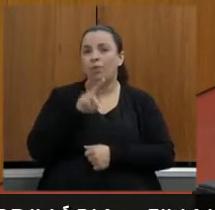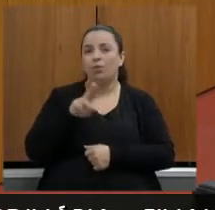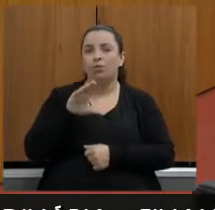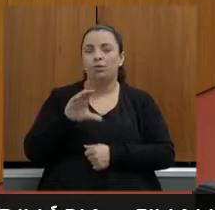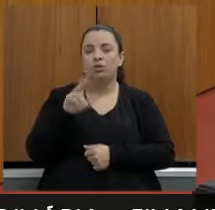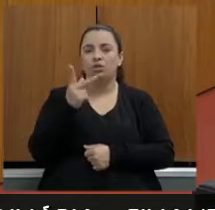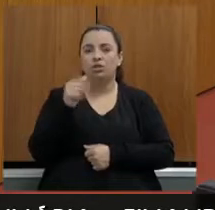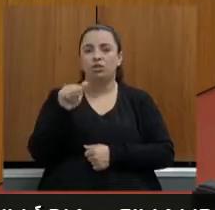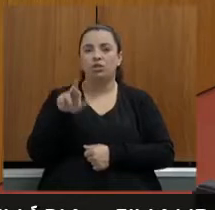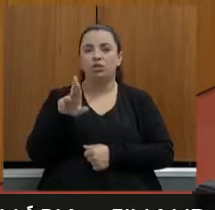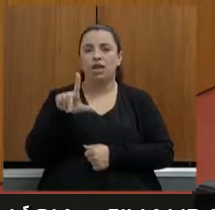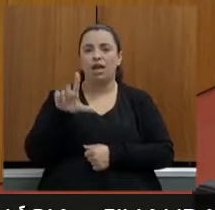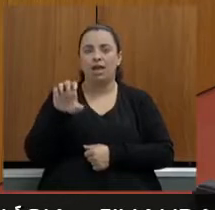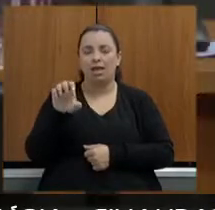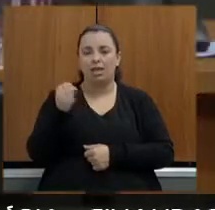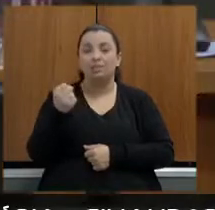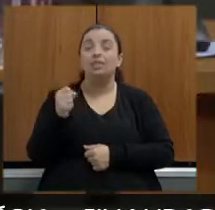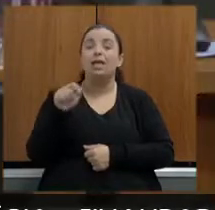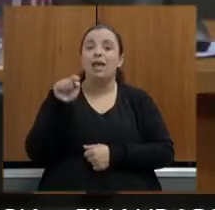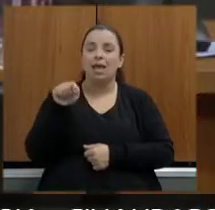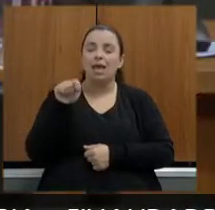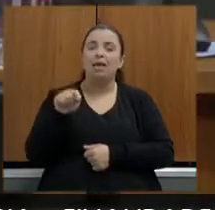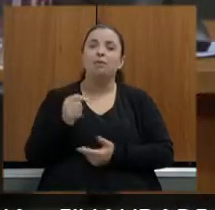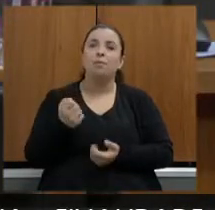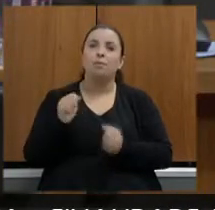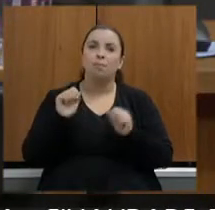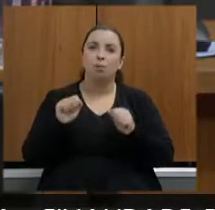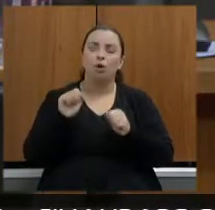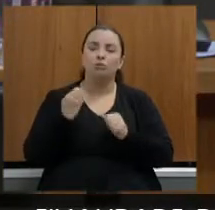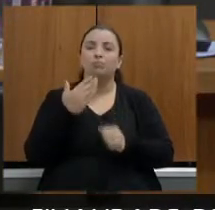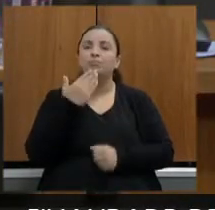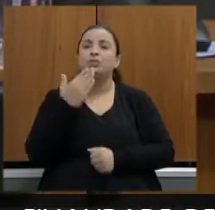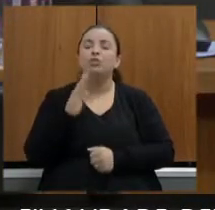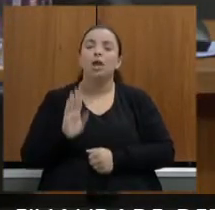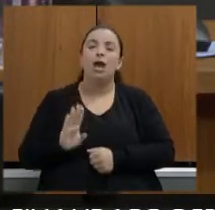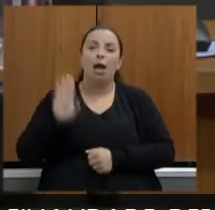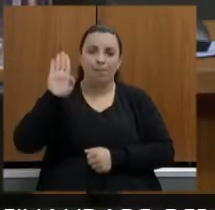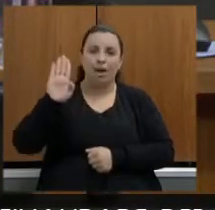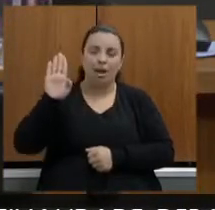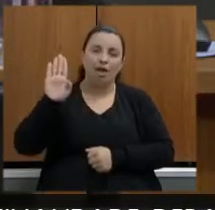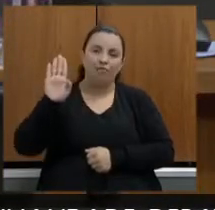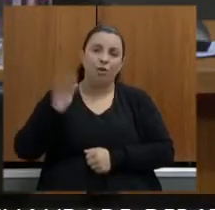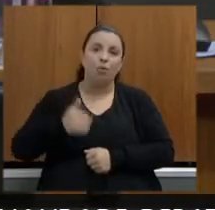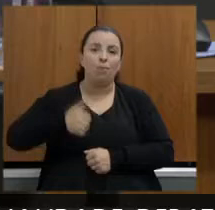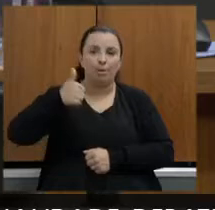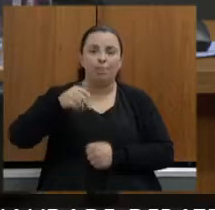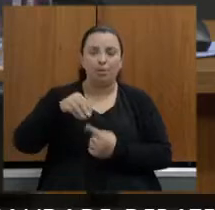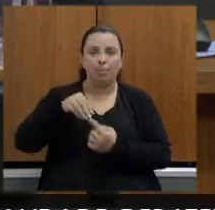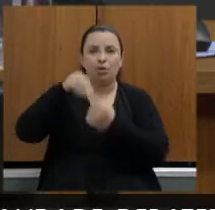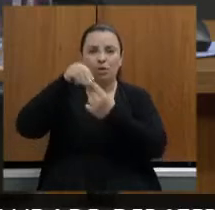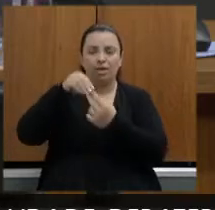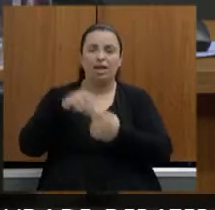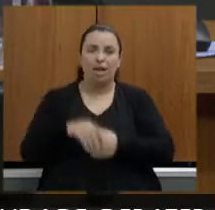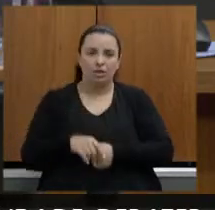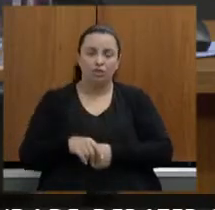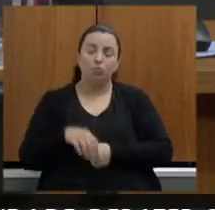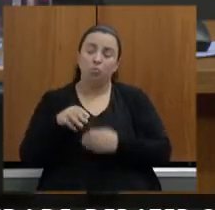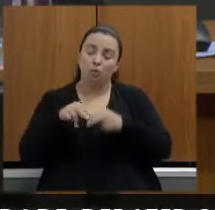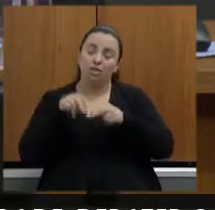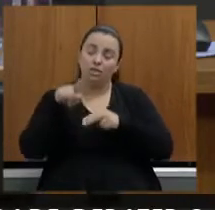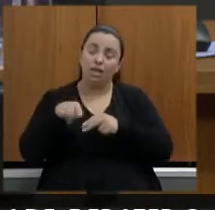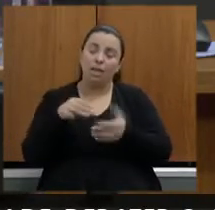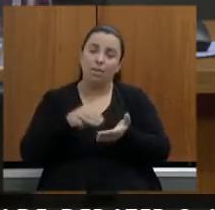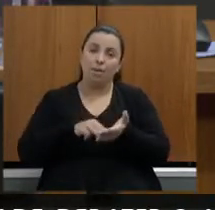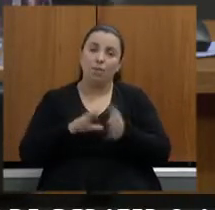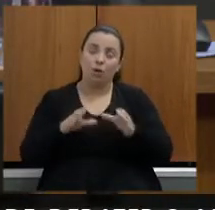condição de primeiro solicitar a palavra mesmo com algum dos outros ou outros tendo solicitado por ser da comissão então